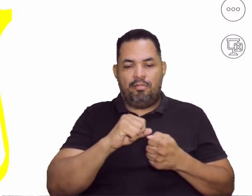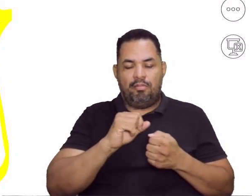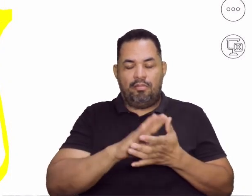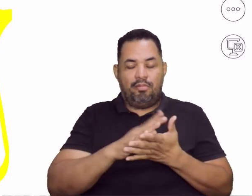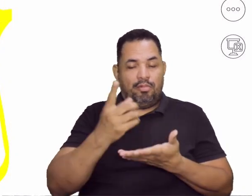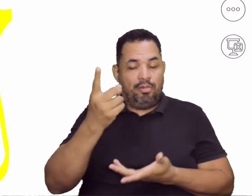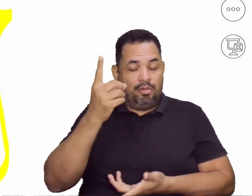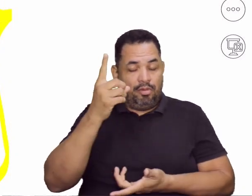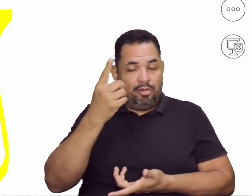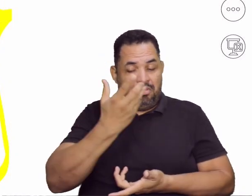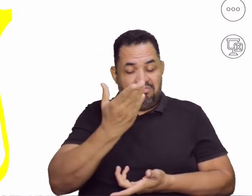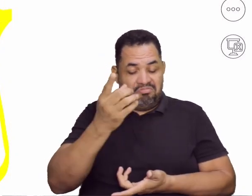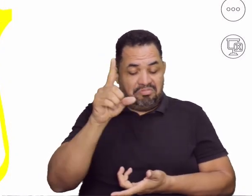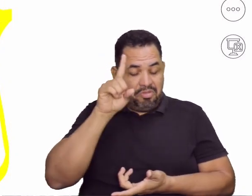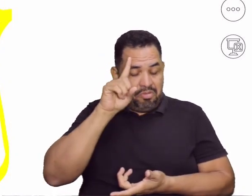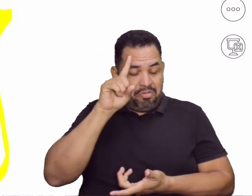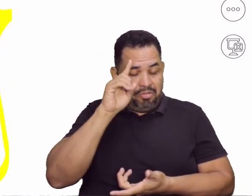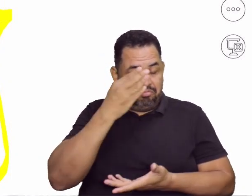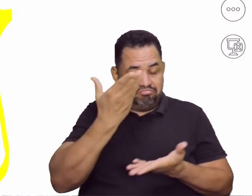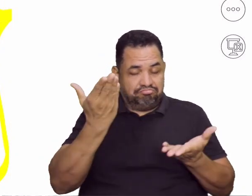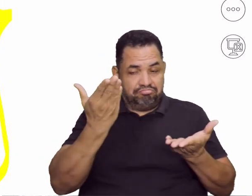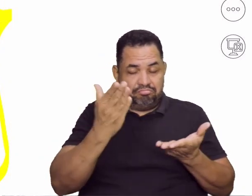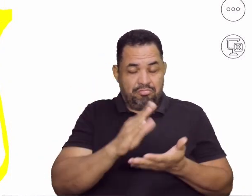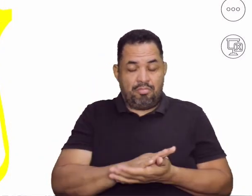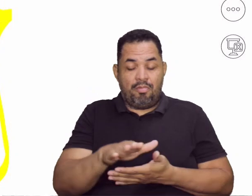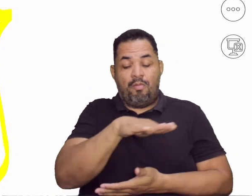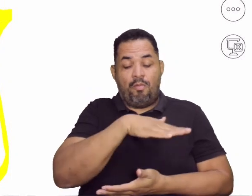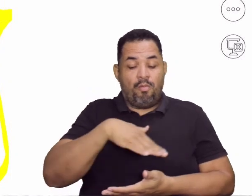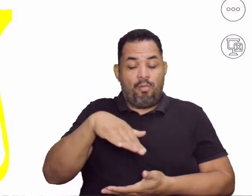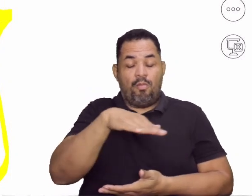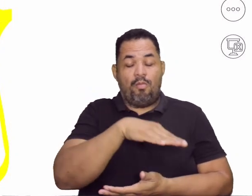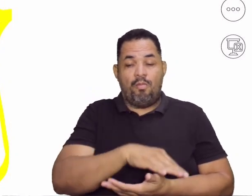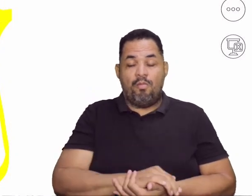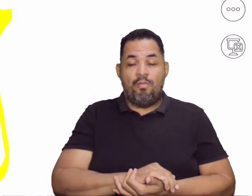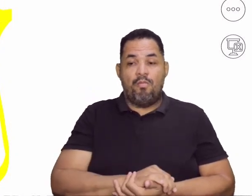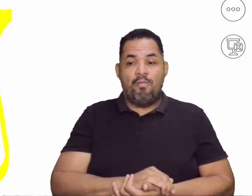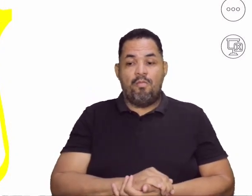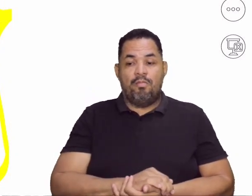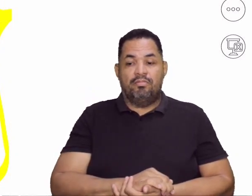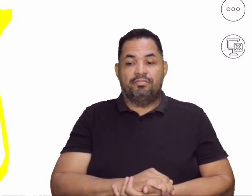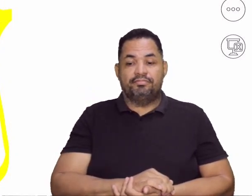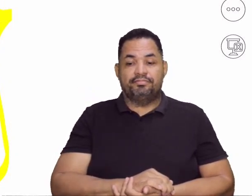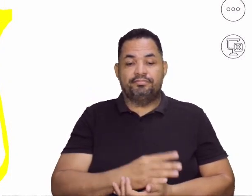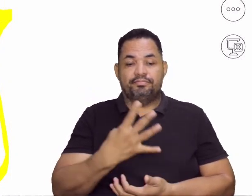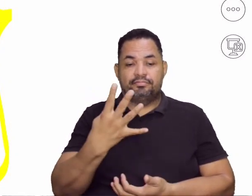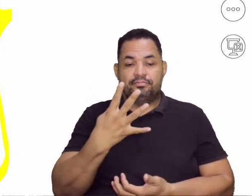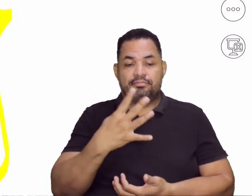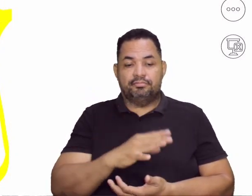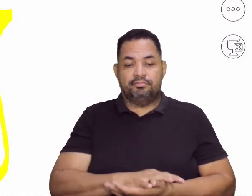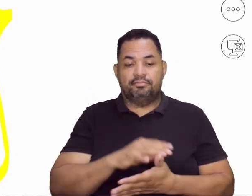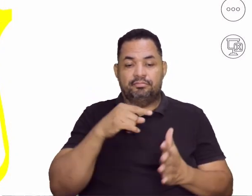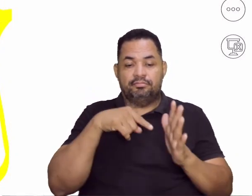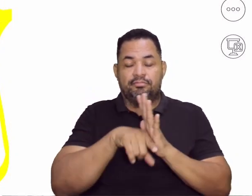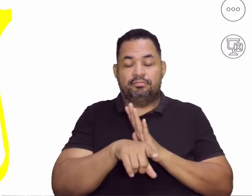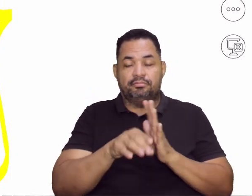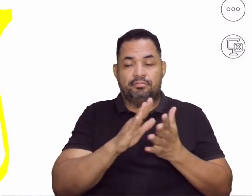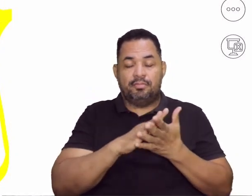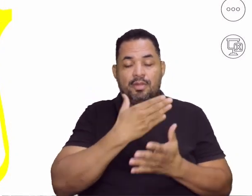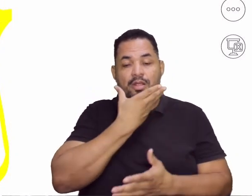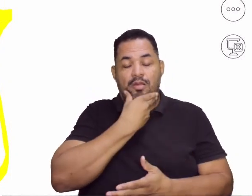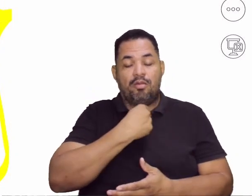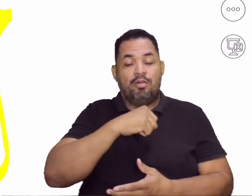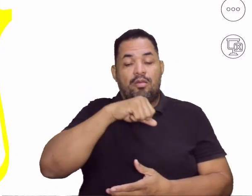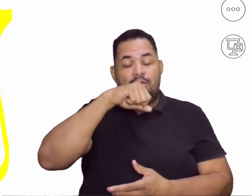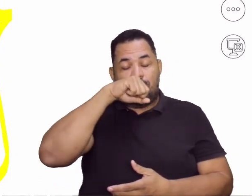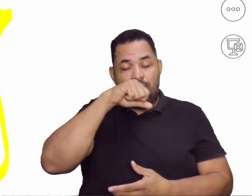atuais, né? Nos espaços que nós temos? E aí? E 4, pergunte a seus pais,